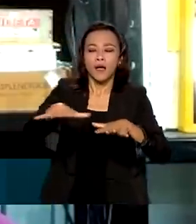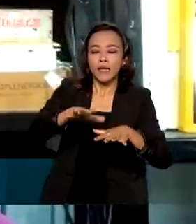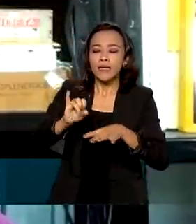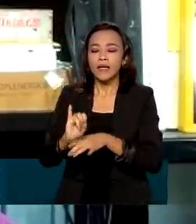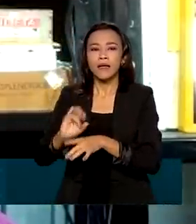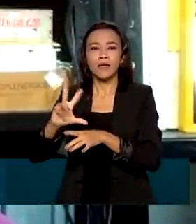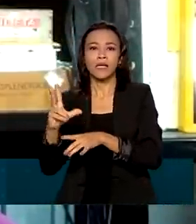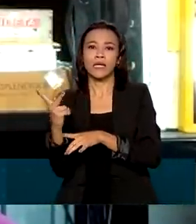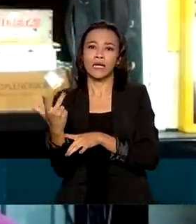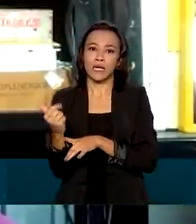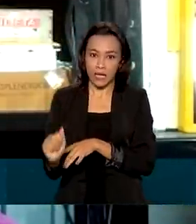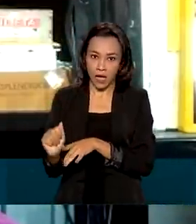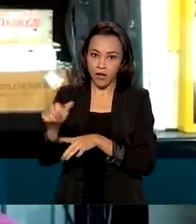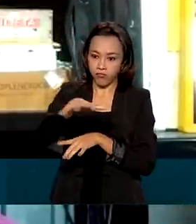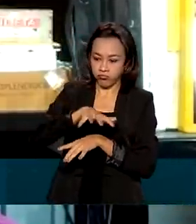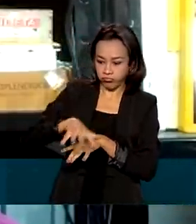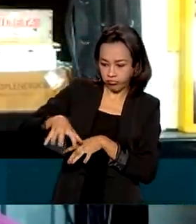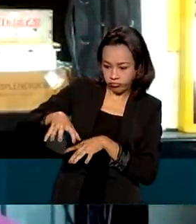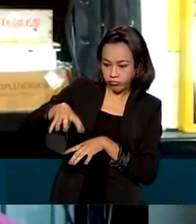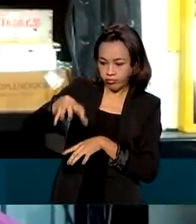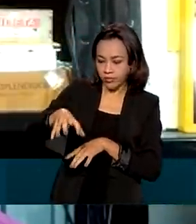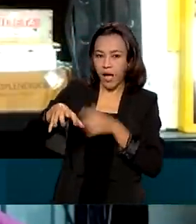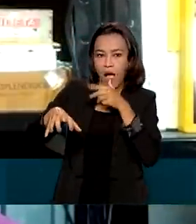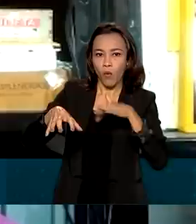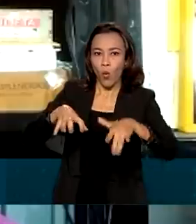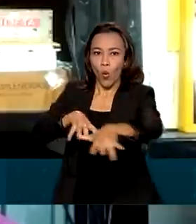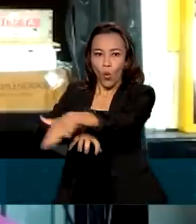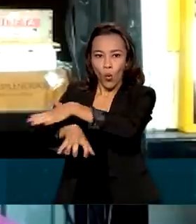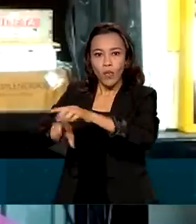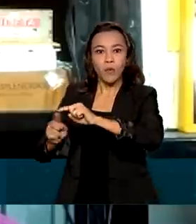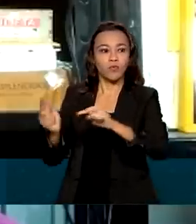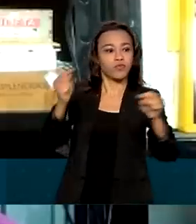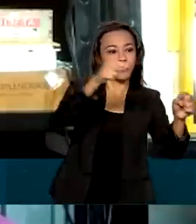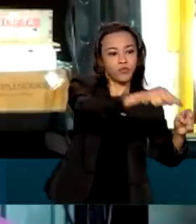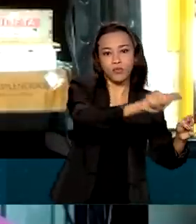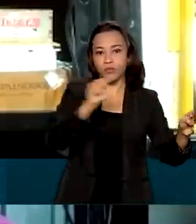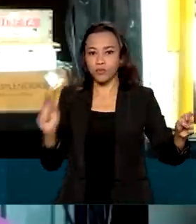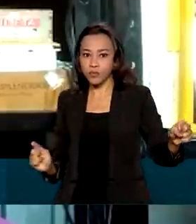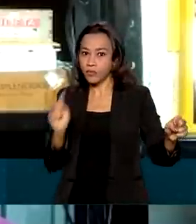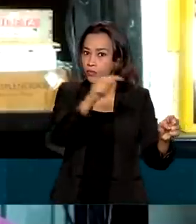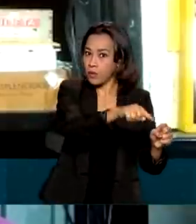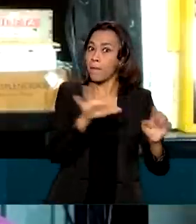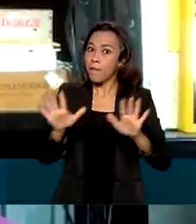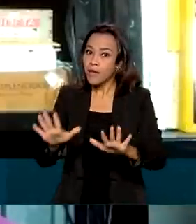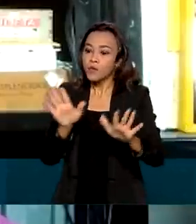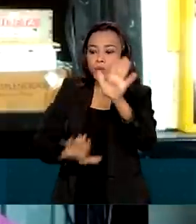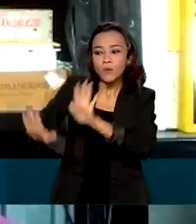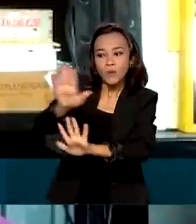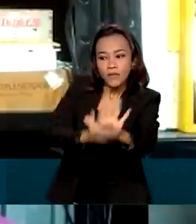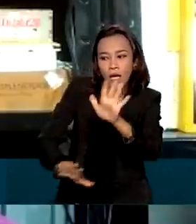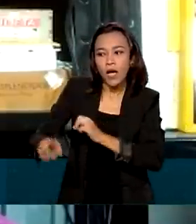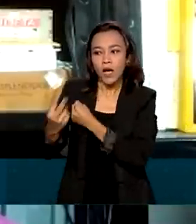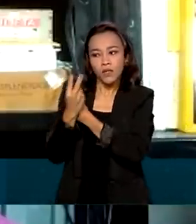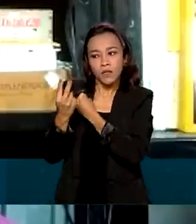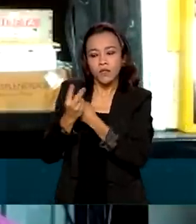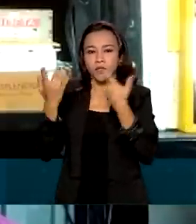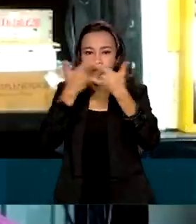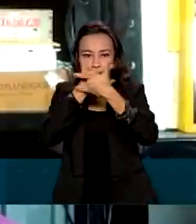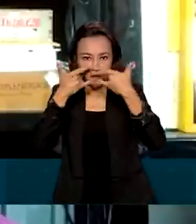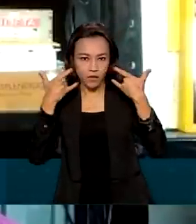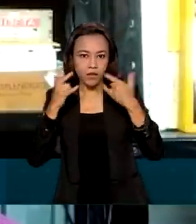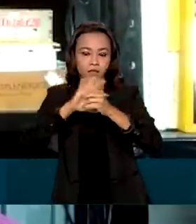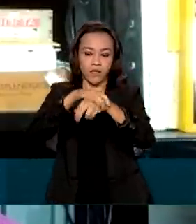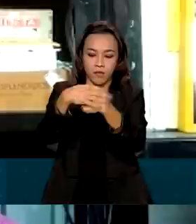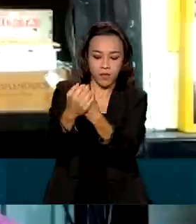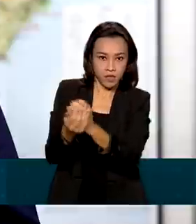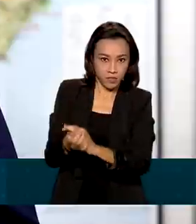constante aqui na ilha. Então a gente entende que os cuidados anteriores precisam ser mantidos de distanciamento social, de máscara, de higienização